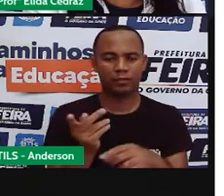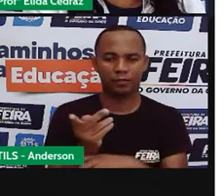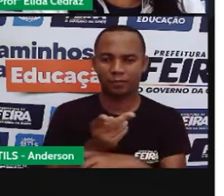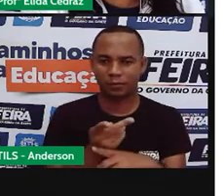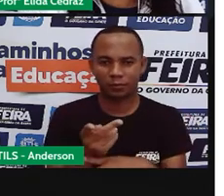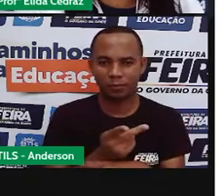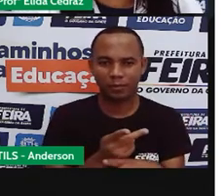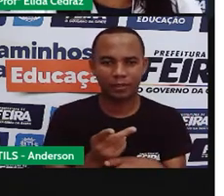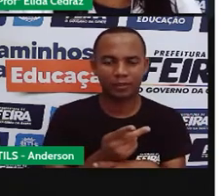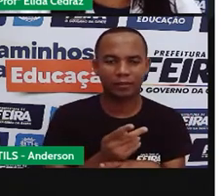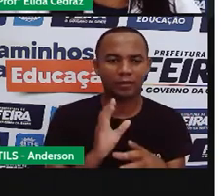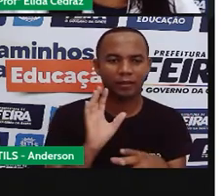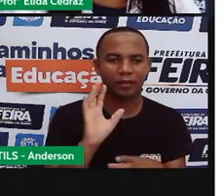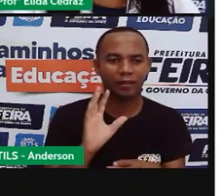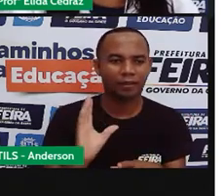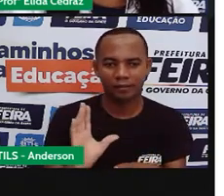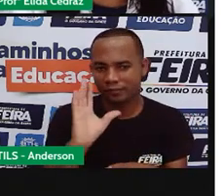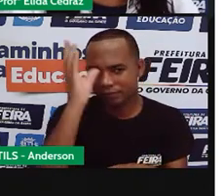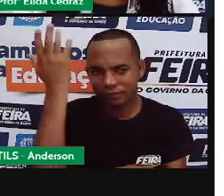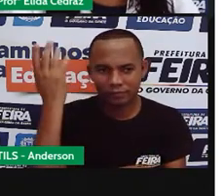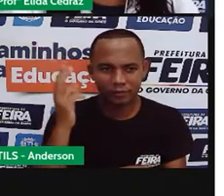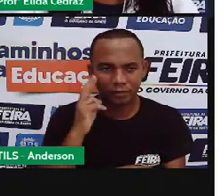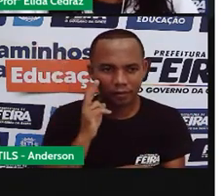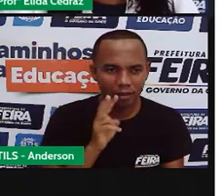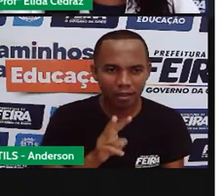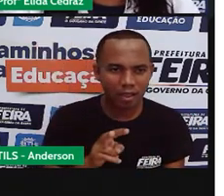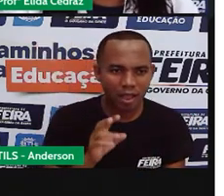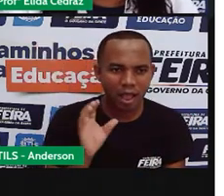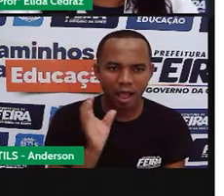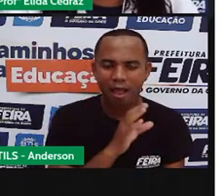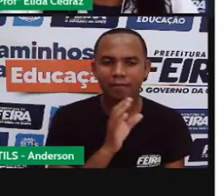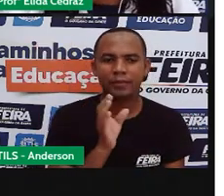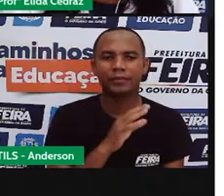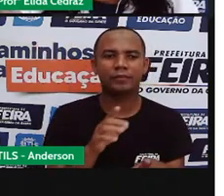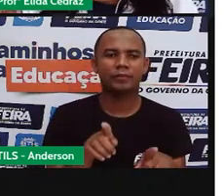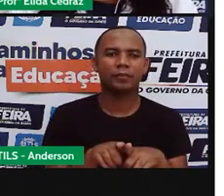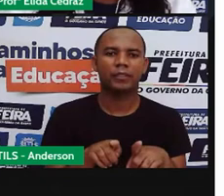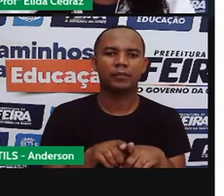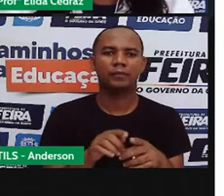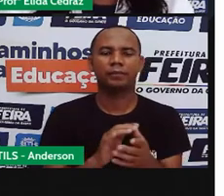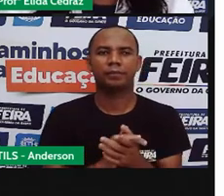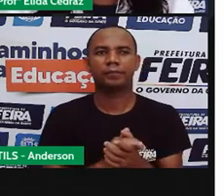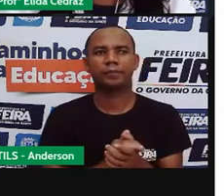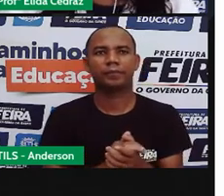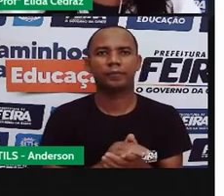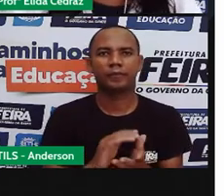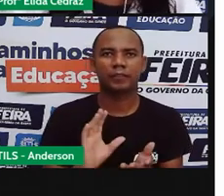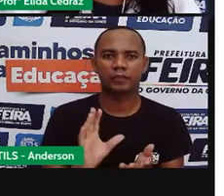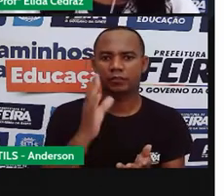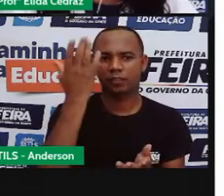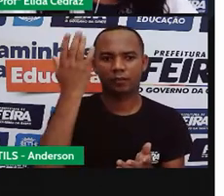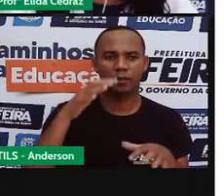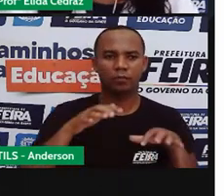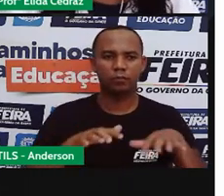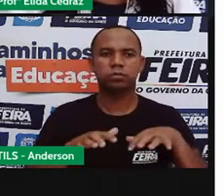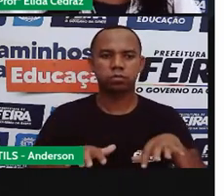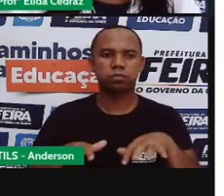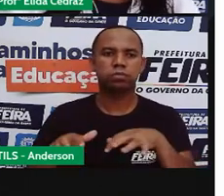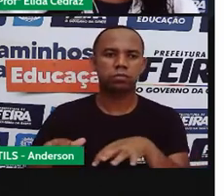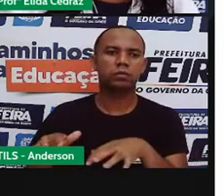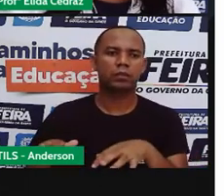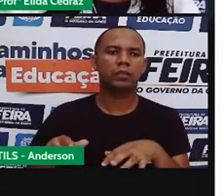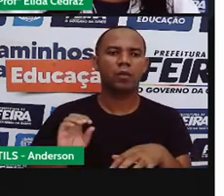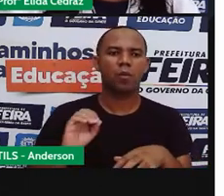pois muitas vezes ela chega ao tempo real como a próxima falou agora se acontecesse um terremoto um tsunami